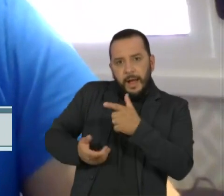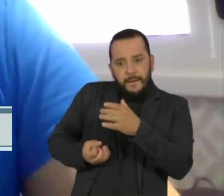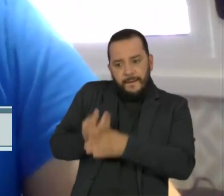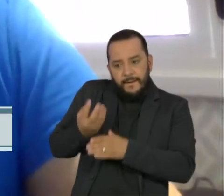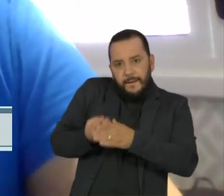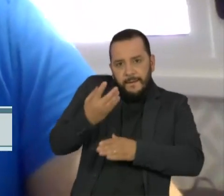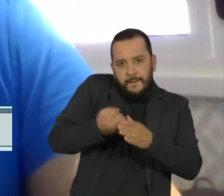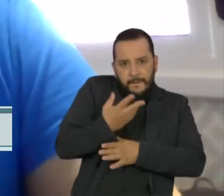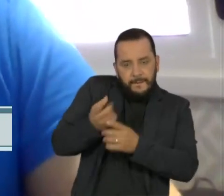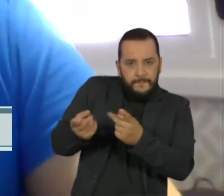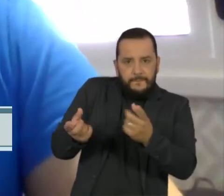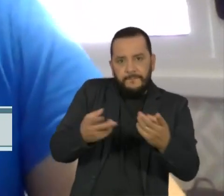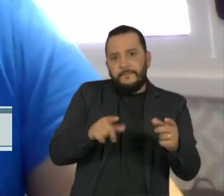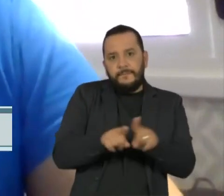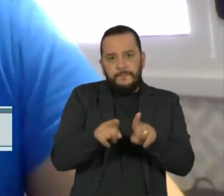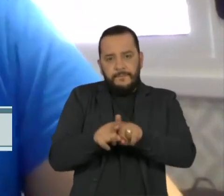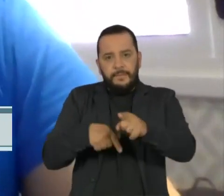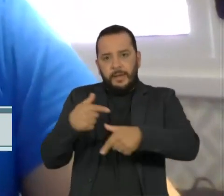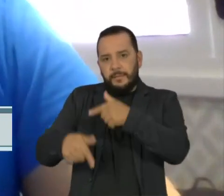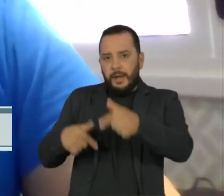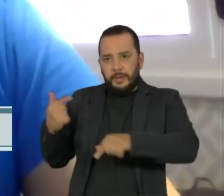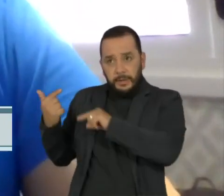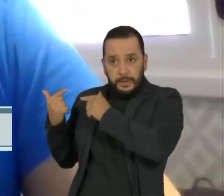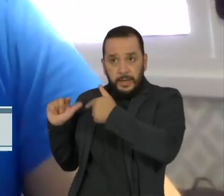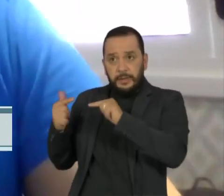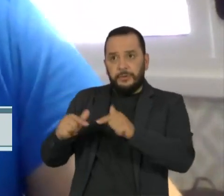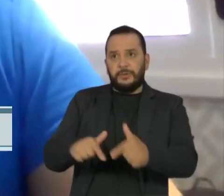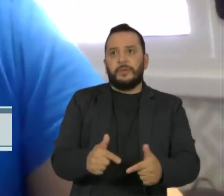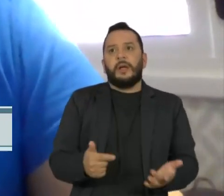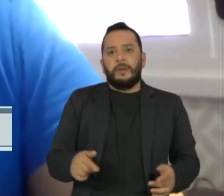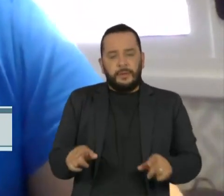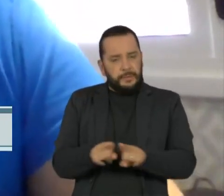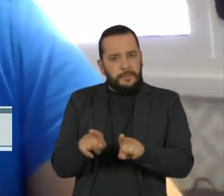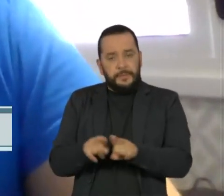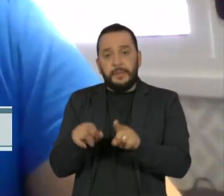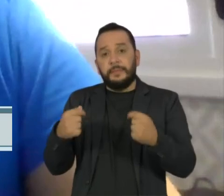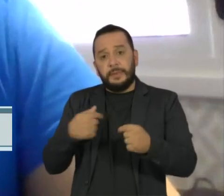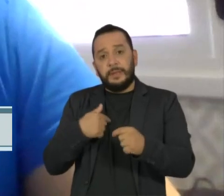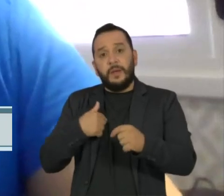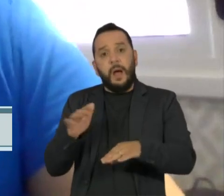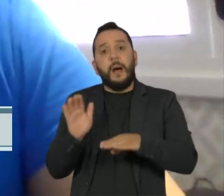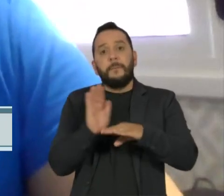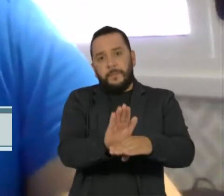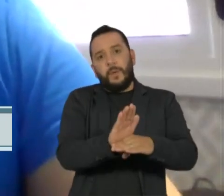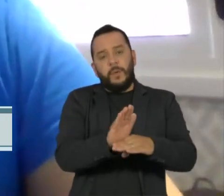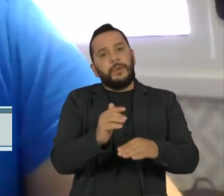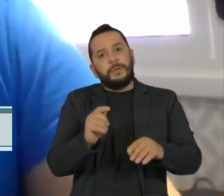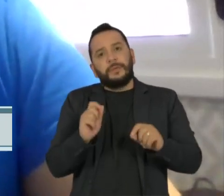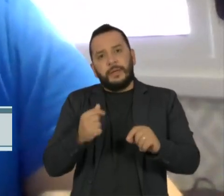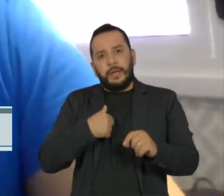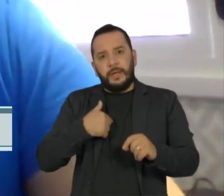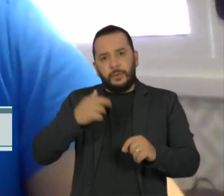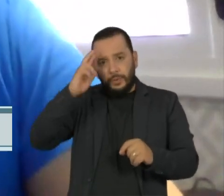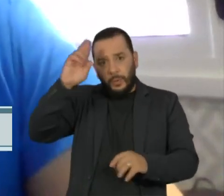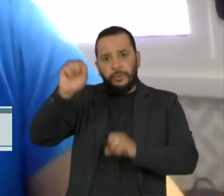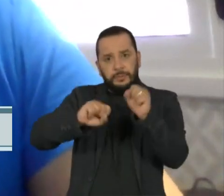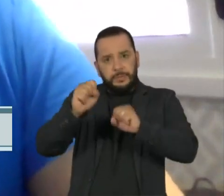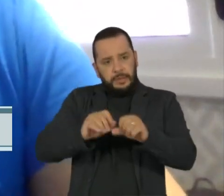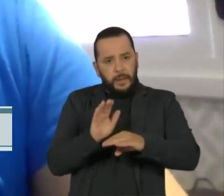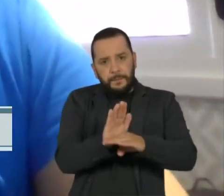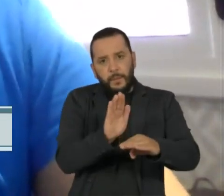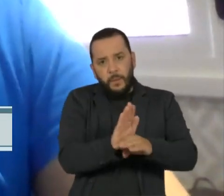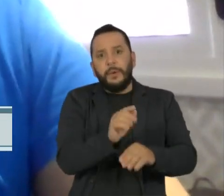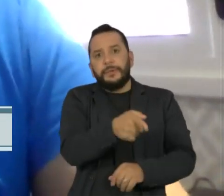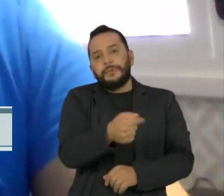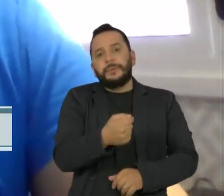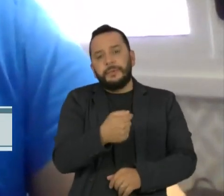a gente conhece. E também precisam do apoio do empregador. Porque, às vezes, nesse momento, elas precisam de um pouco mais de flexibilidade para